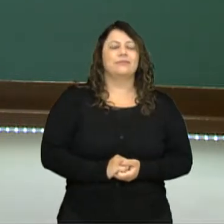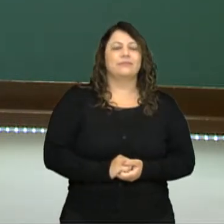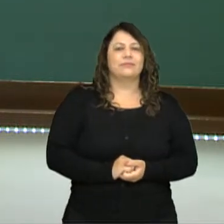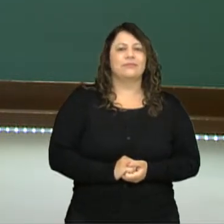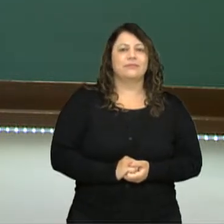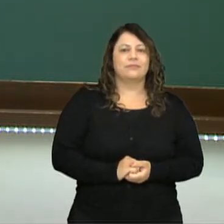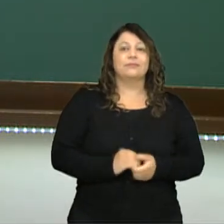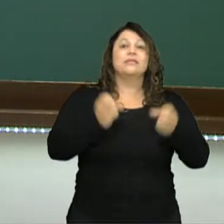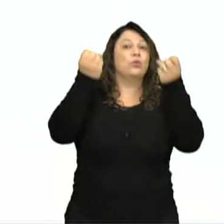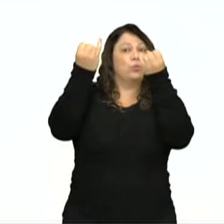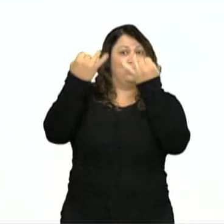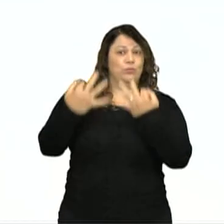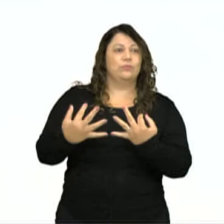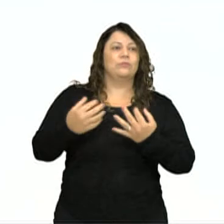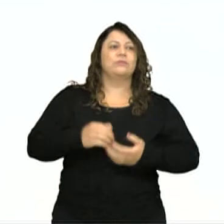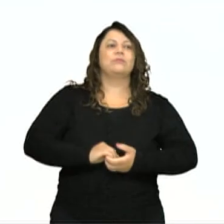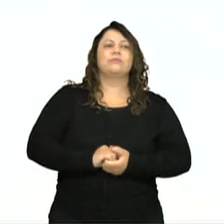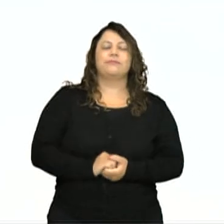disse para vocês.